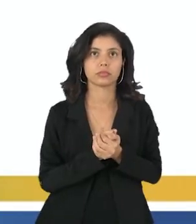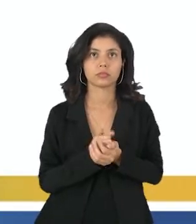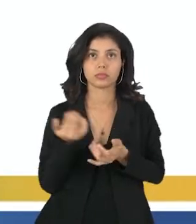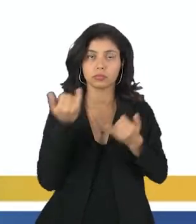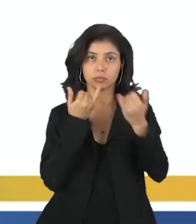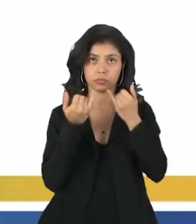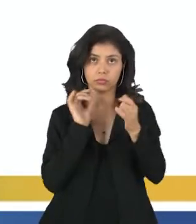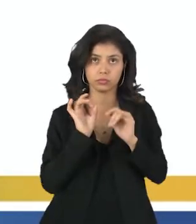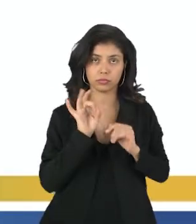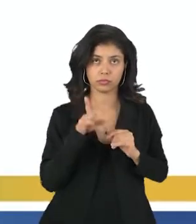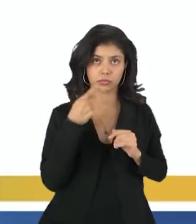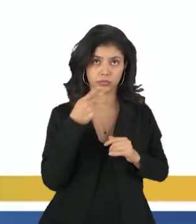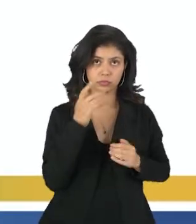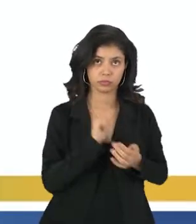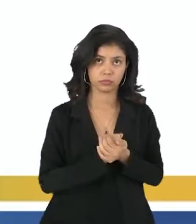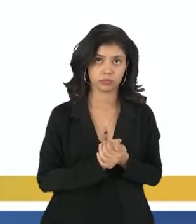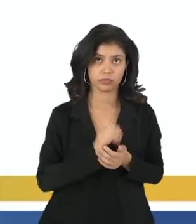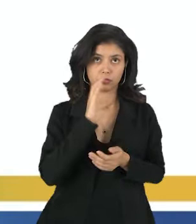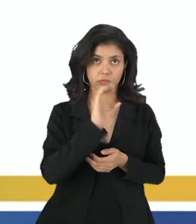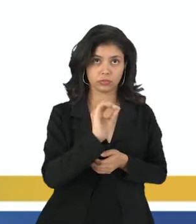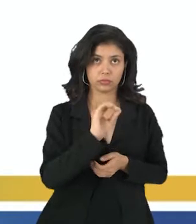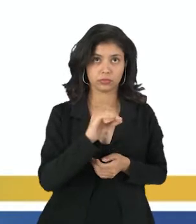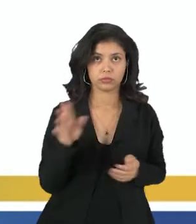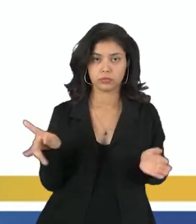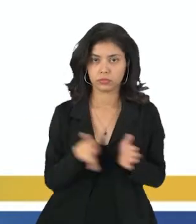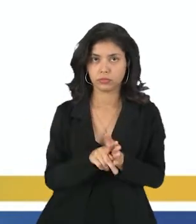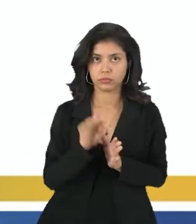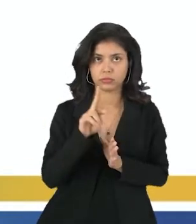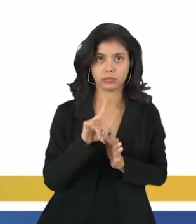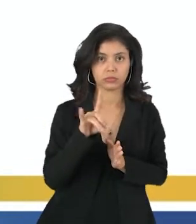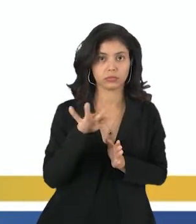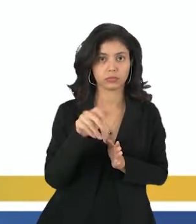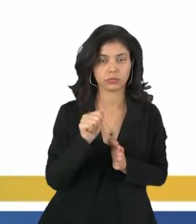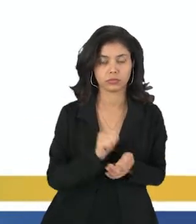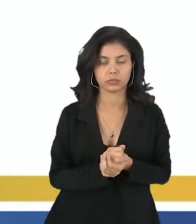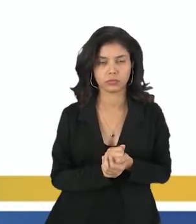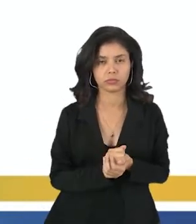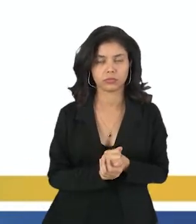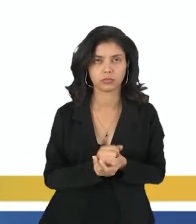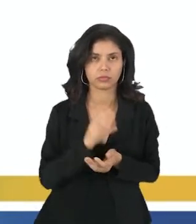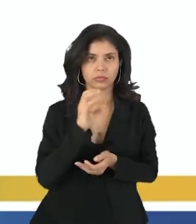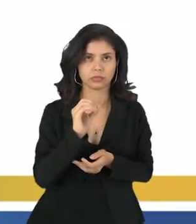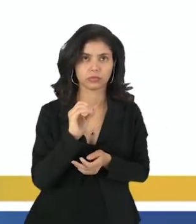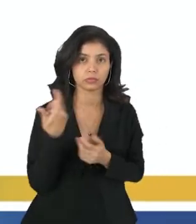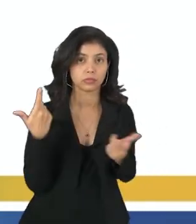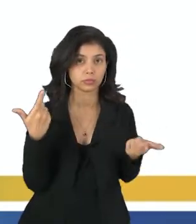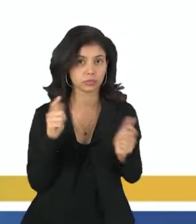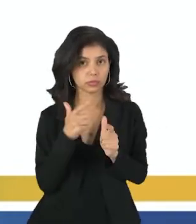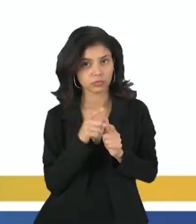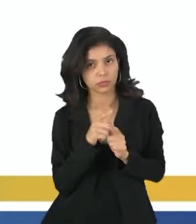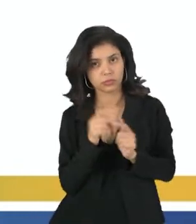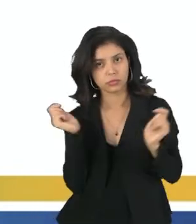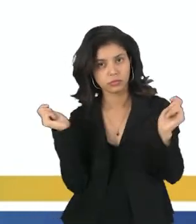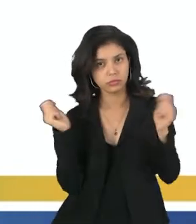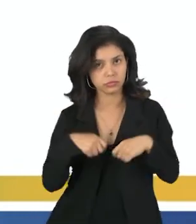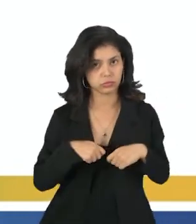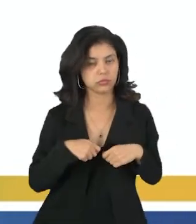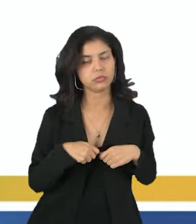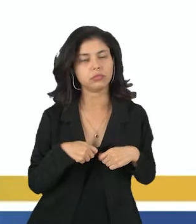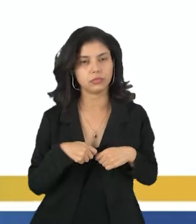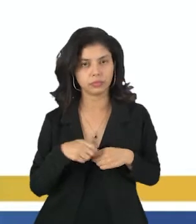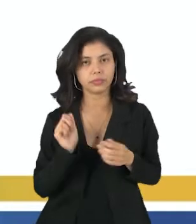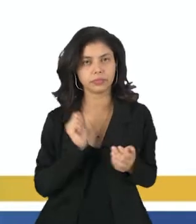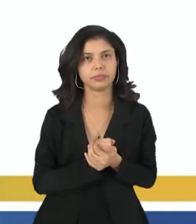E o último enunciado, que o zero absoluto é inatingível. O zero absoluto é a menor temperatura possível,